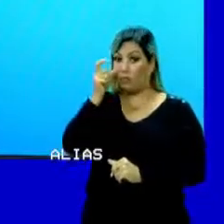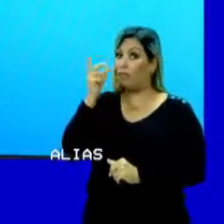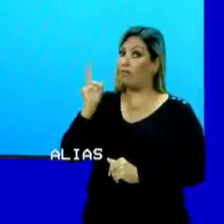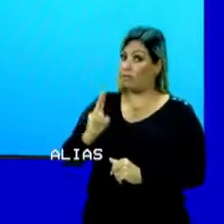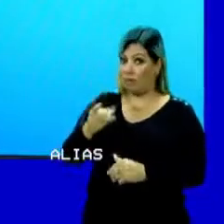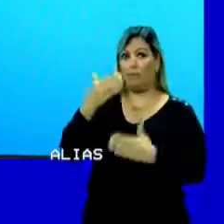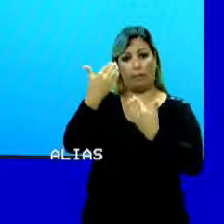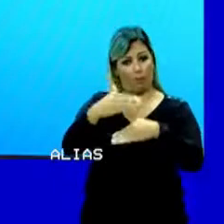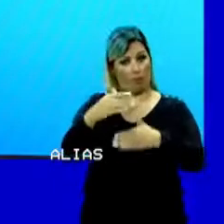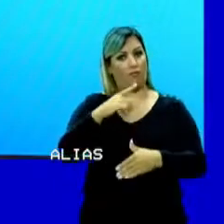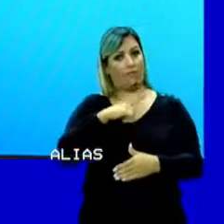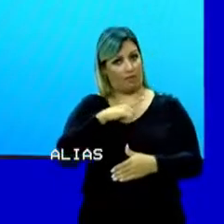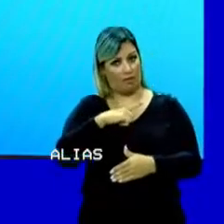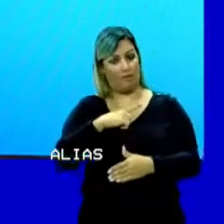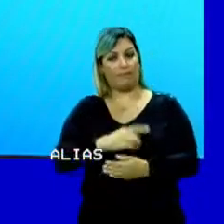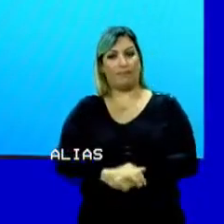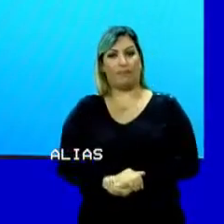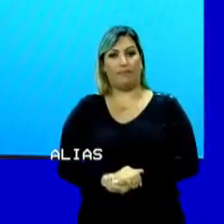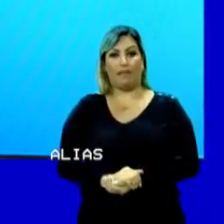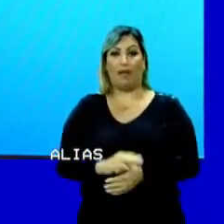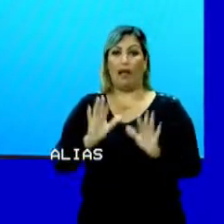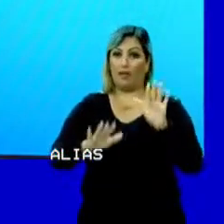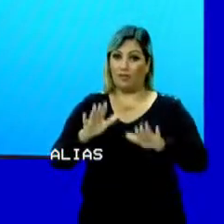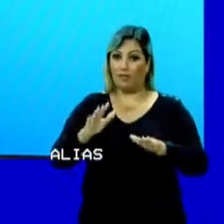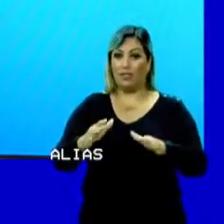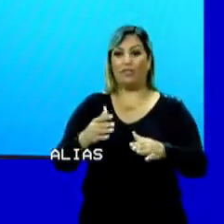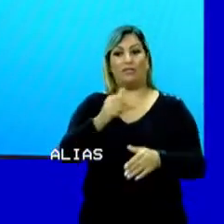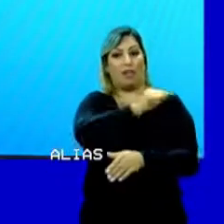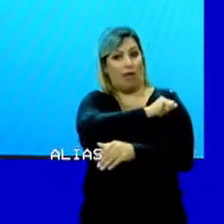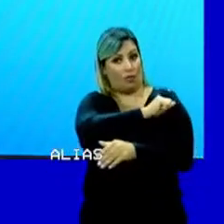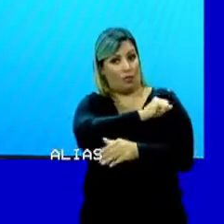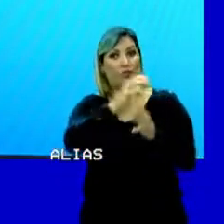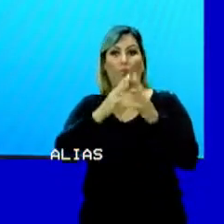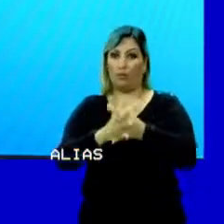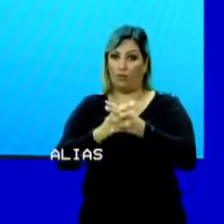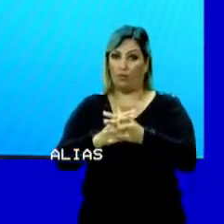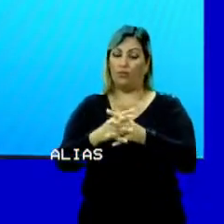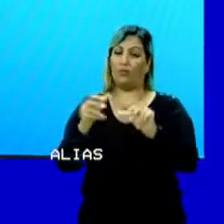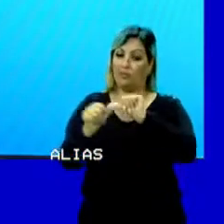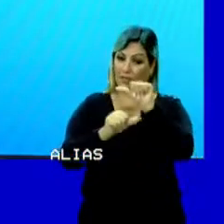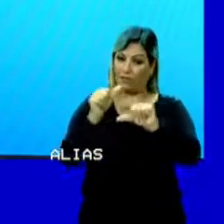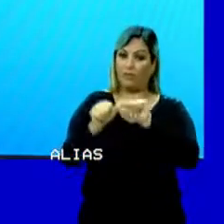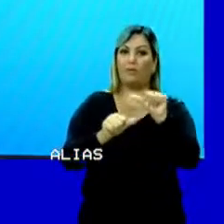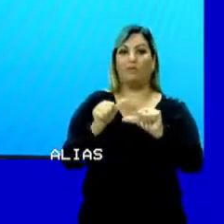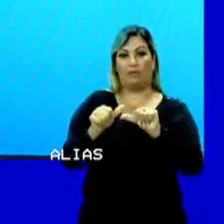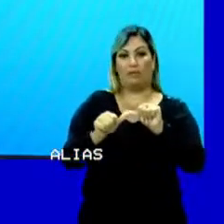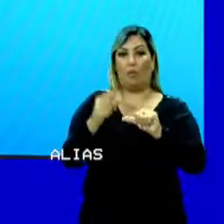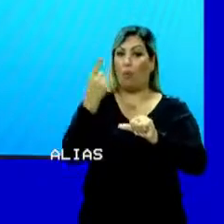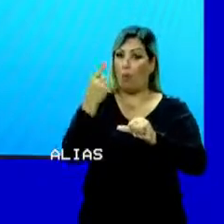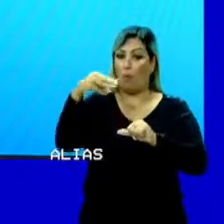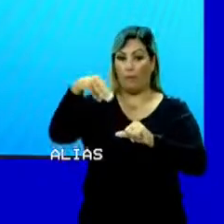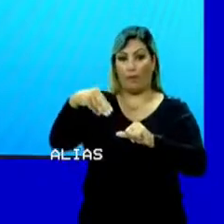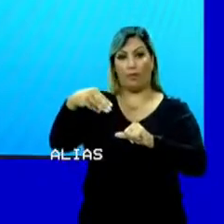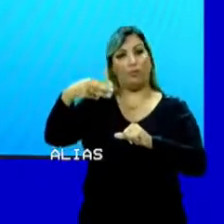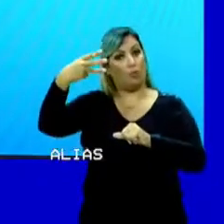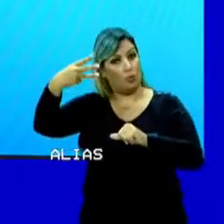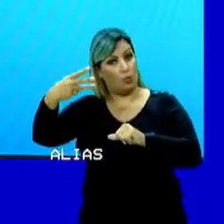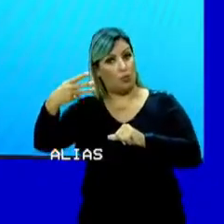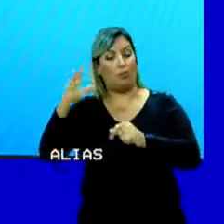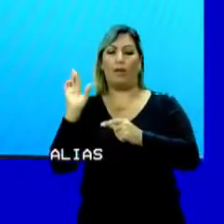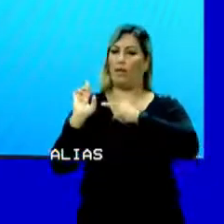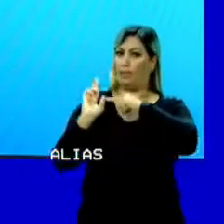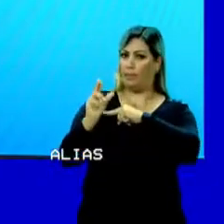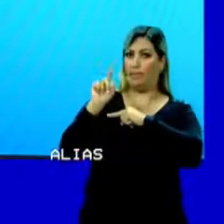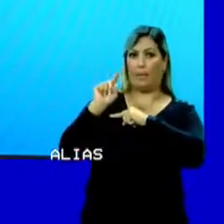nas provas, e que muitas das vezes deixa o aluno um pouco confuso, é essa conversão. Um metro cúbico representa mil